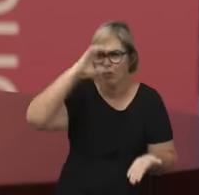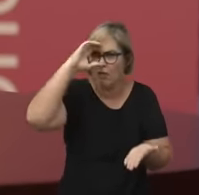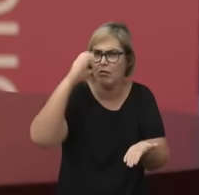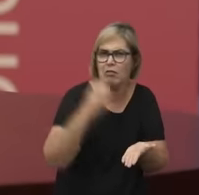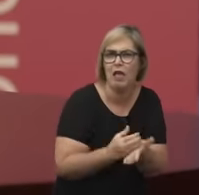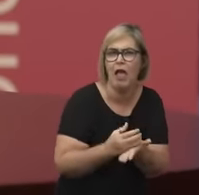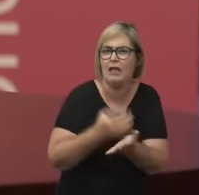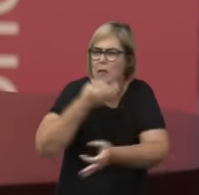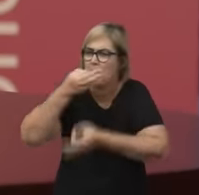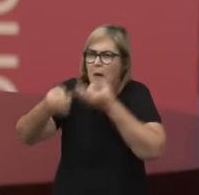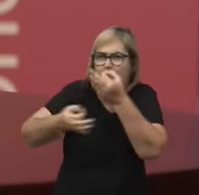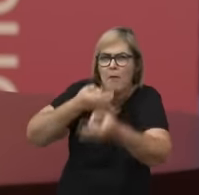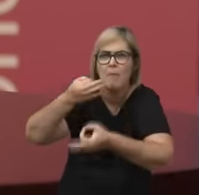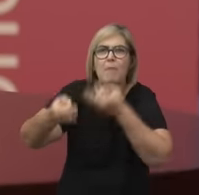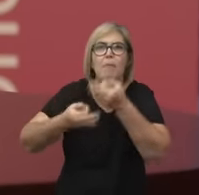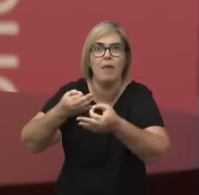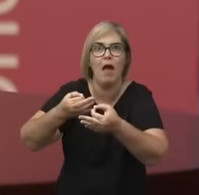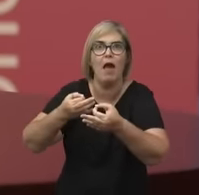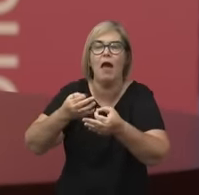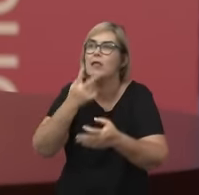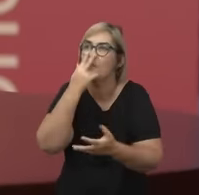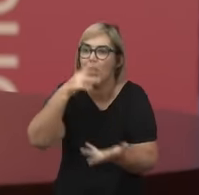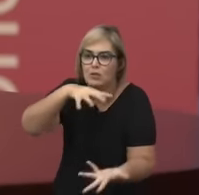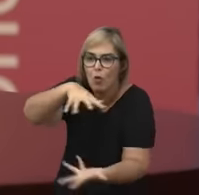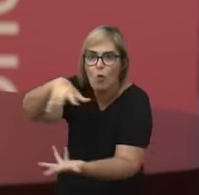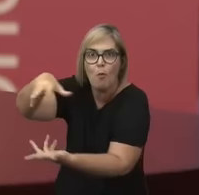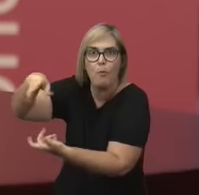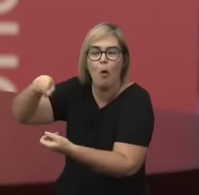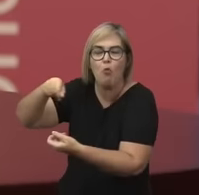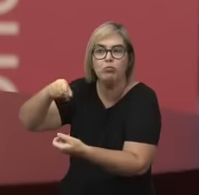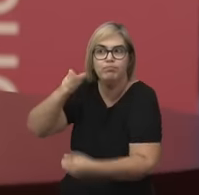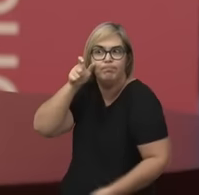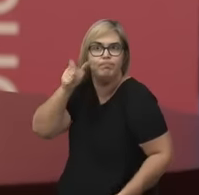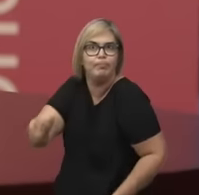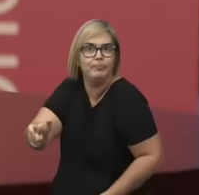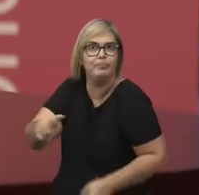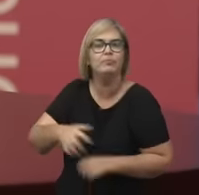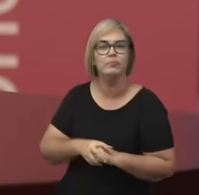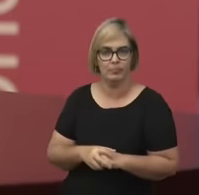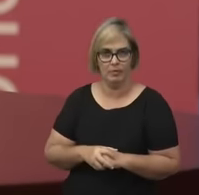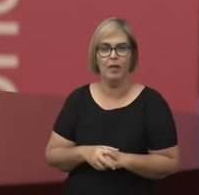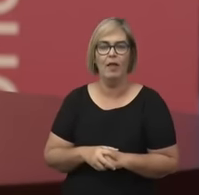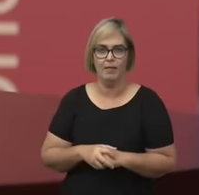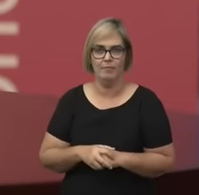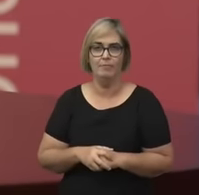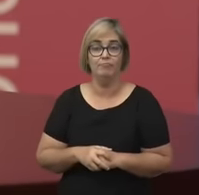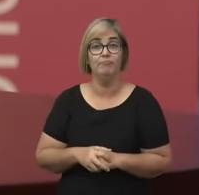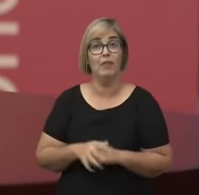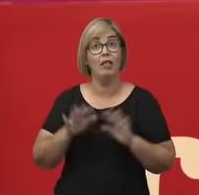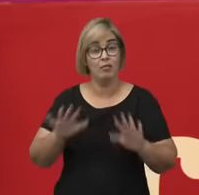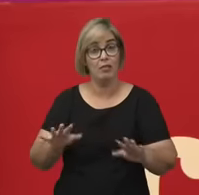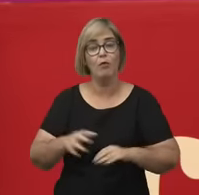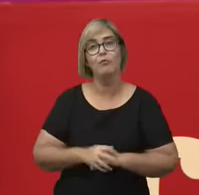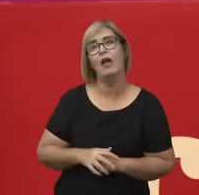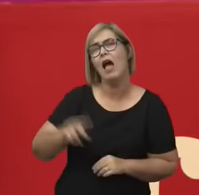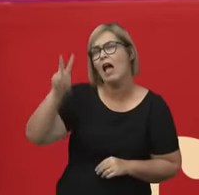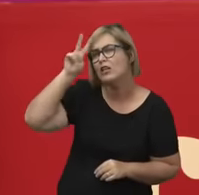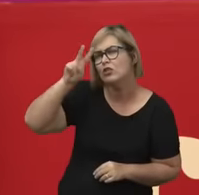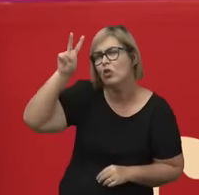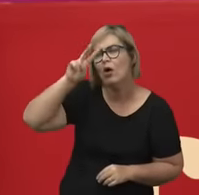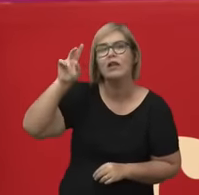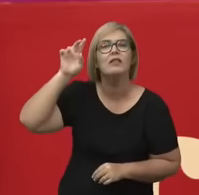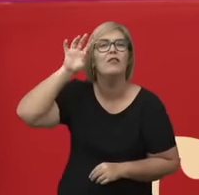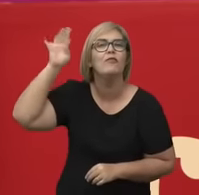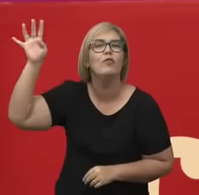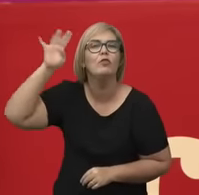que causam coisas no mundo, que geram impacto. Então, esse é um pressuposto. A história da filosofia ajuda